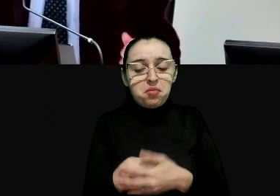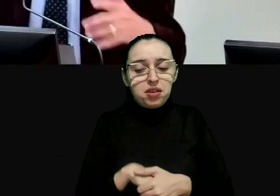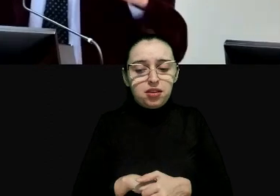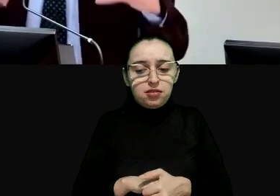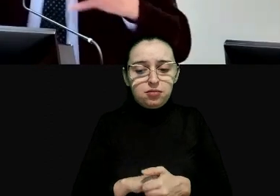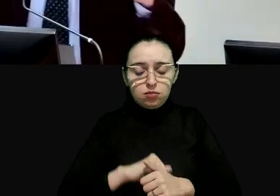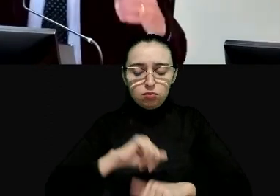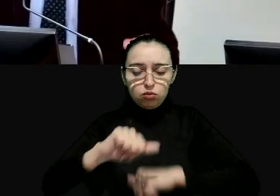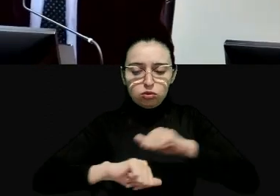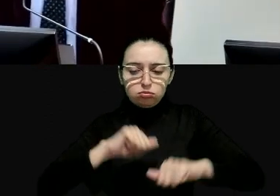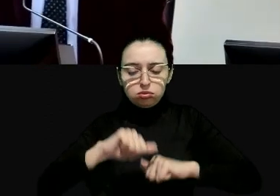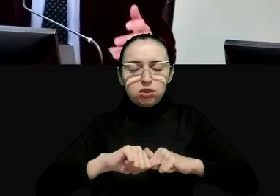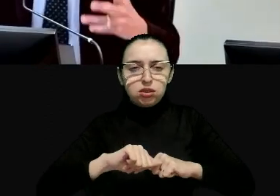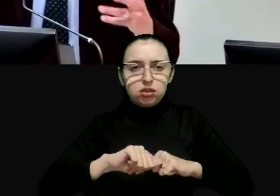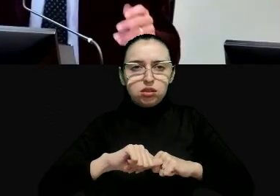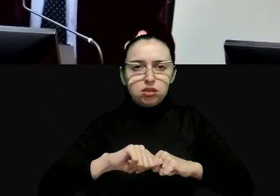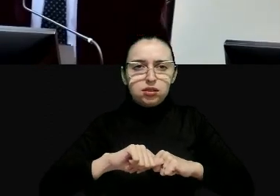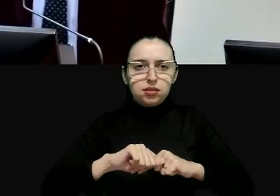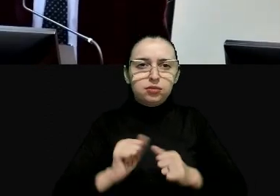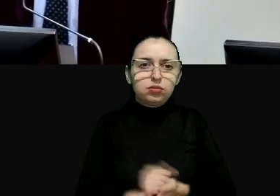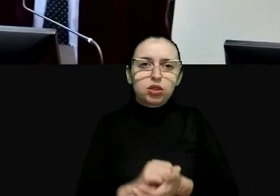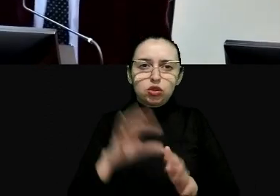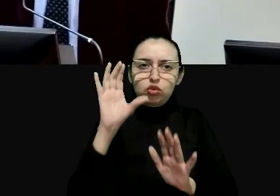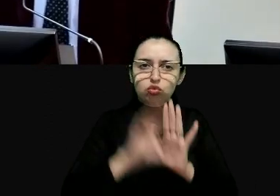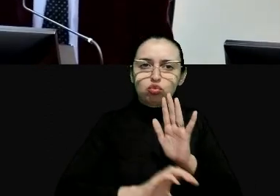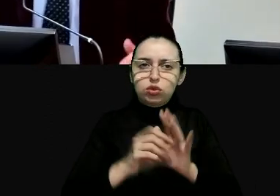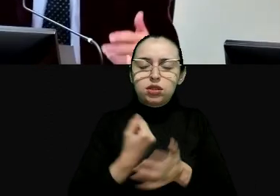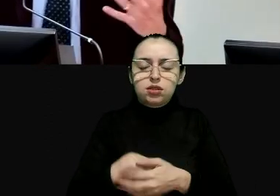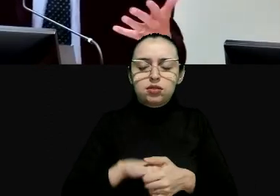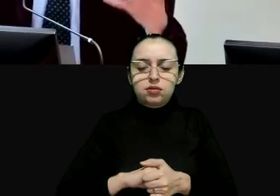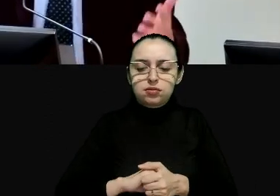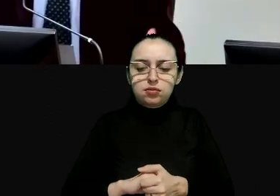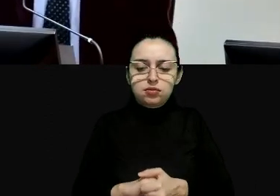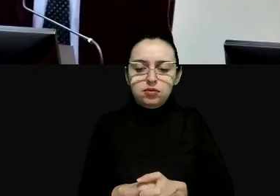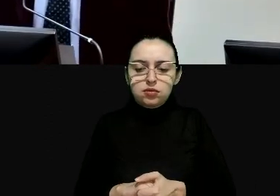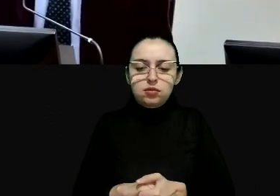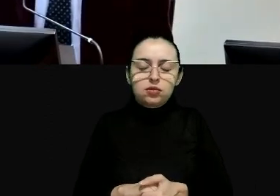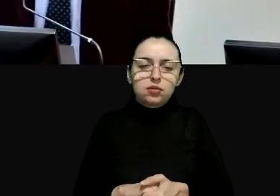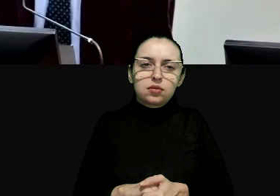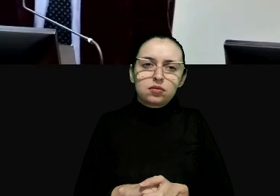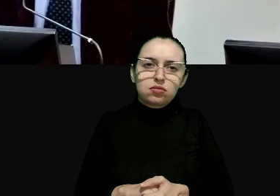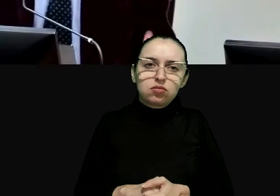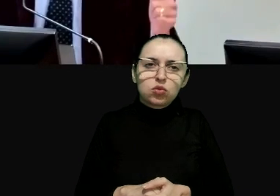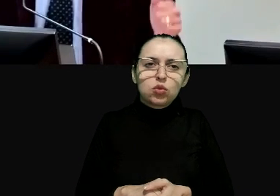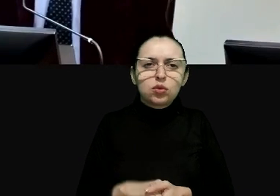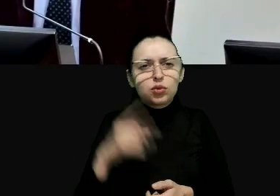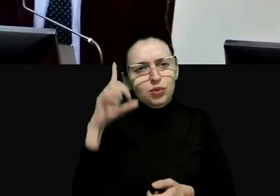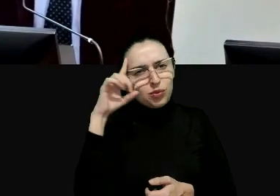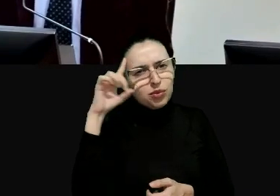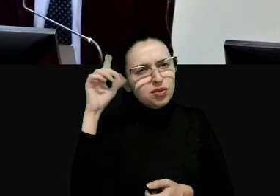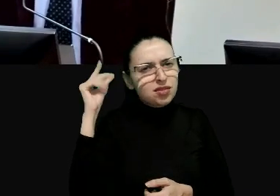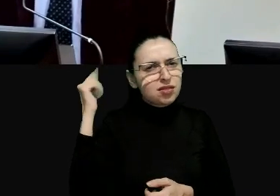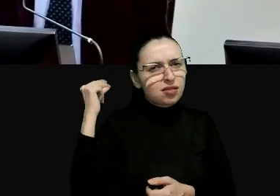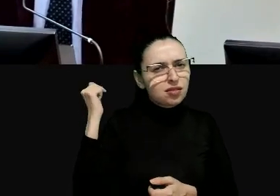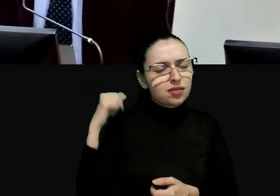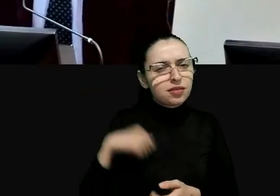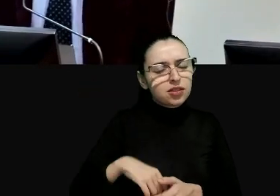por esse tipo de constitucionalismo, seguramente o Colômbia hoje em dia não é a Suécia,